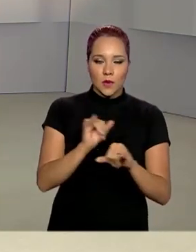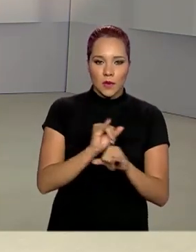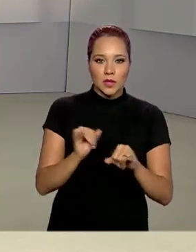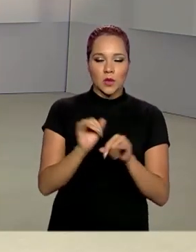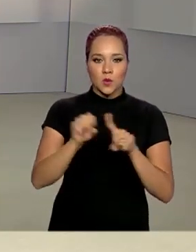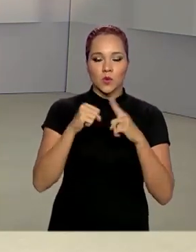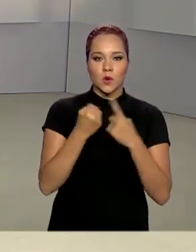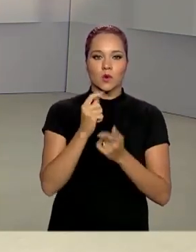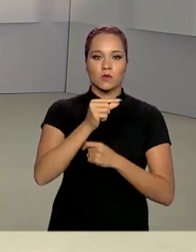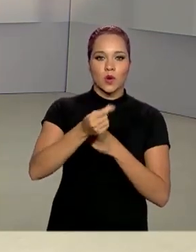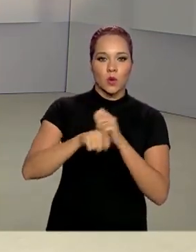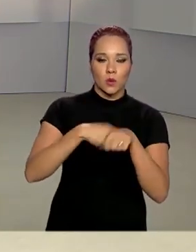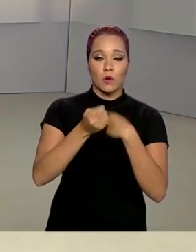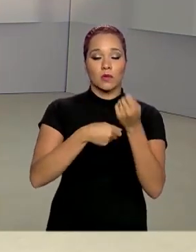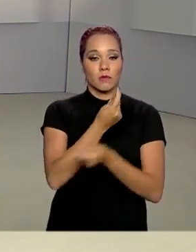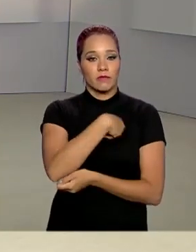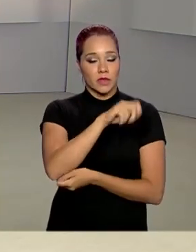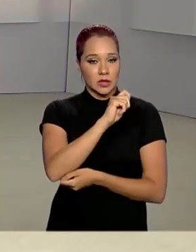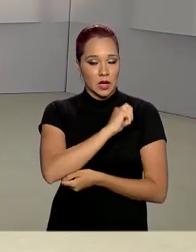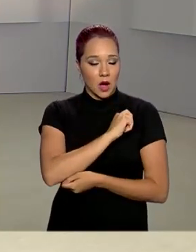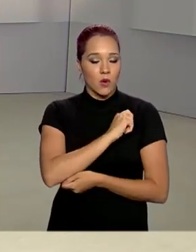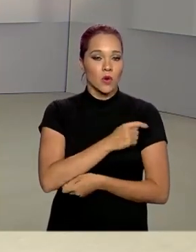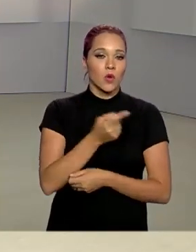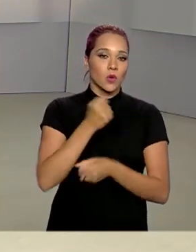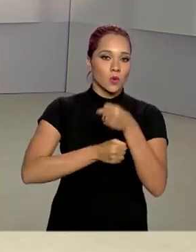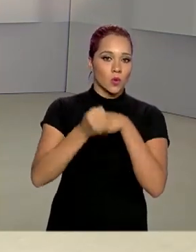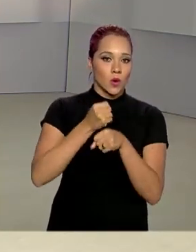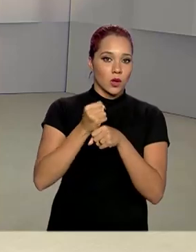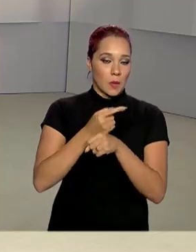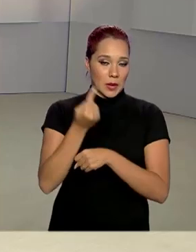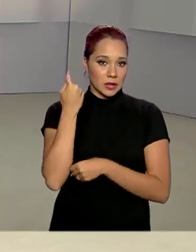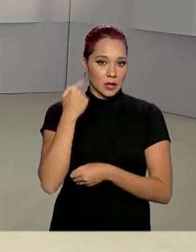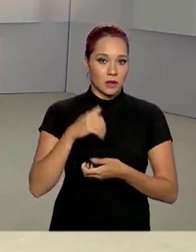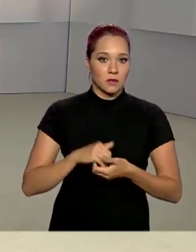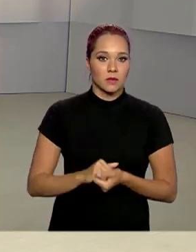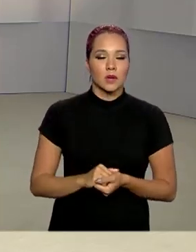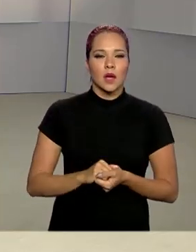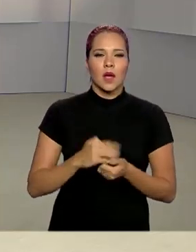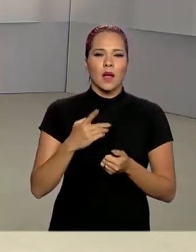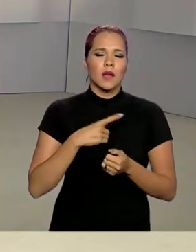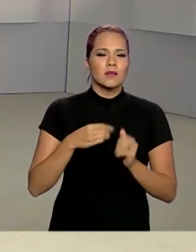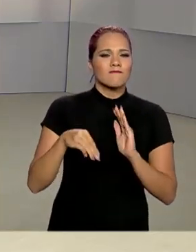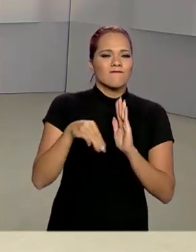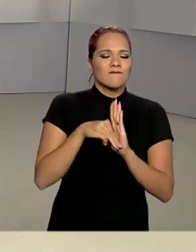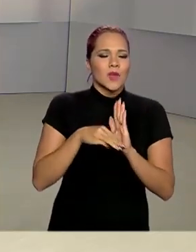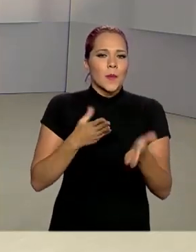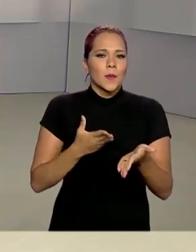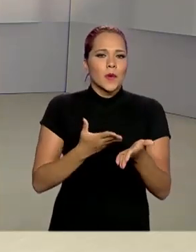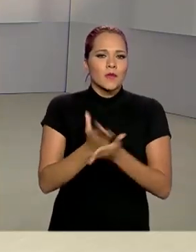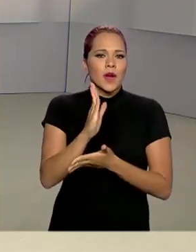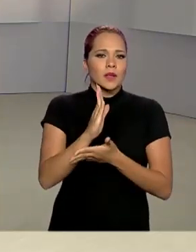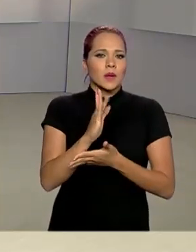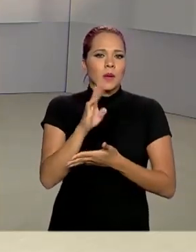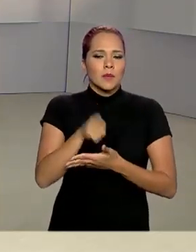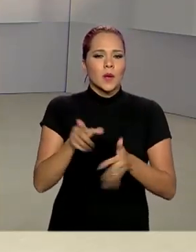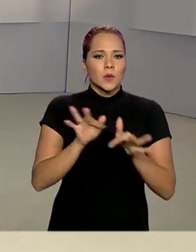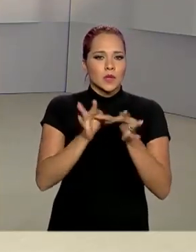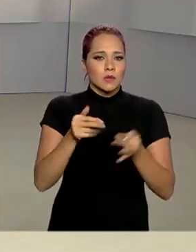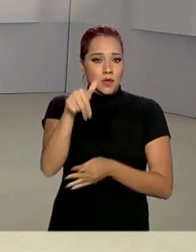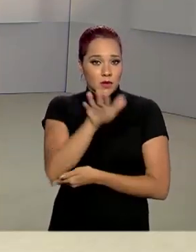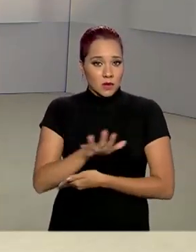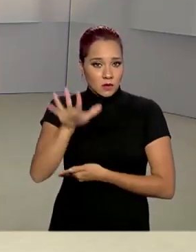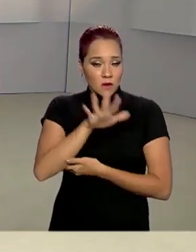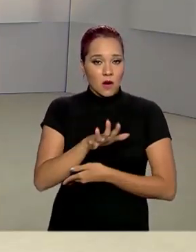Socioeconômicas e Fiscais referente ao ano passado. A medida, aprovada pelo Comitê Gestor do Simples Nacional,